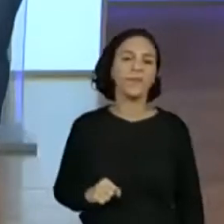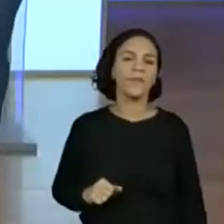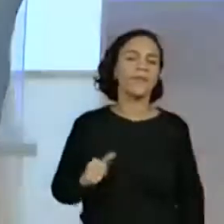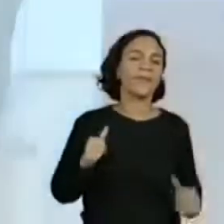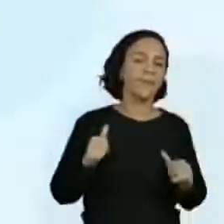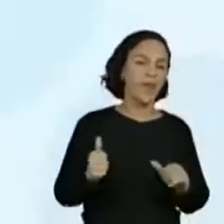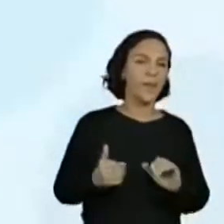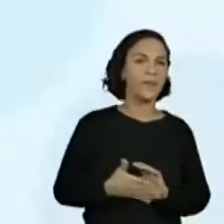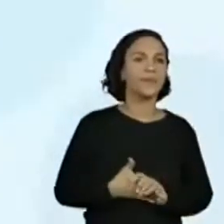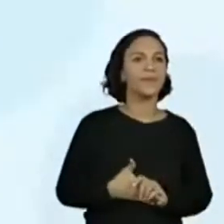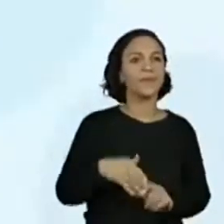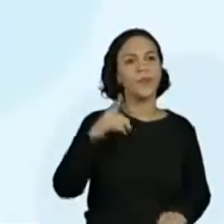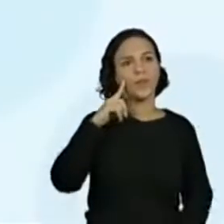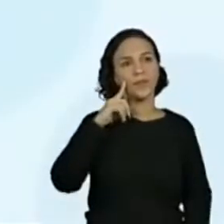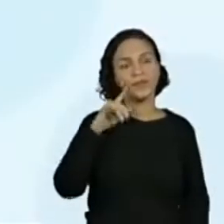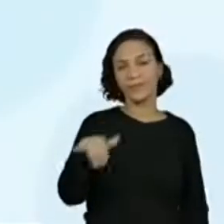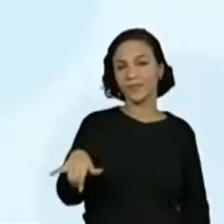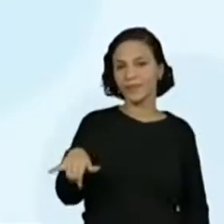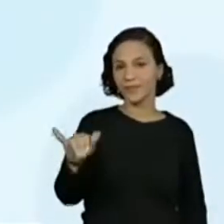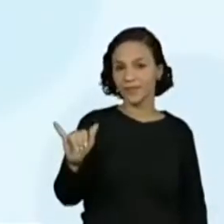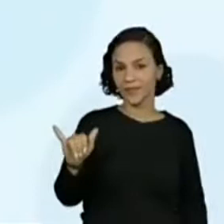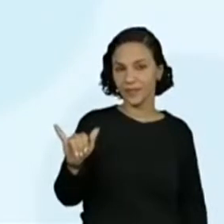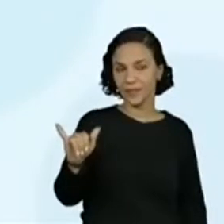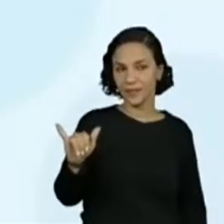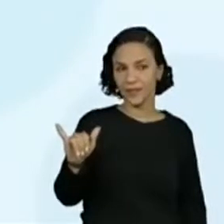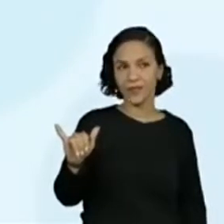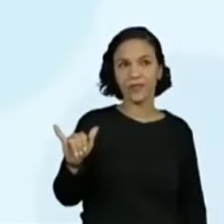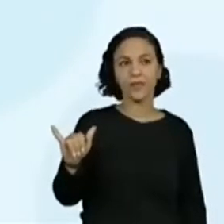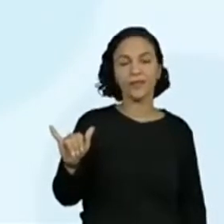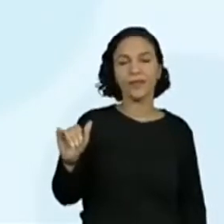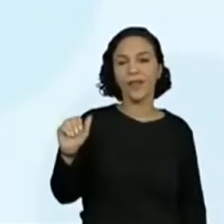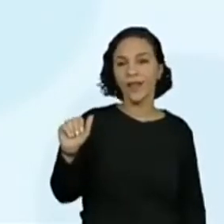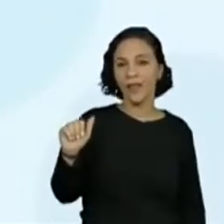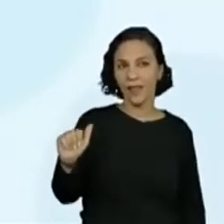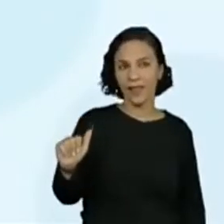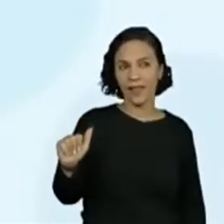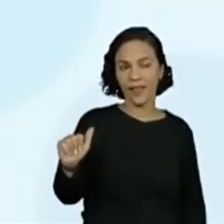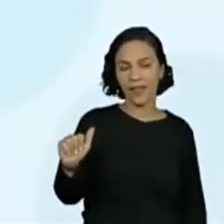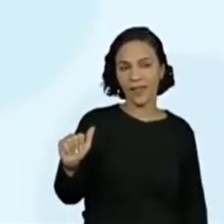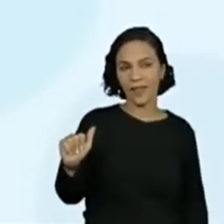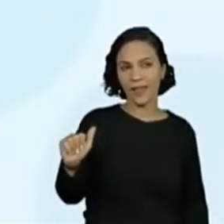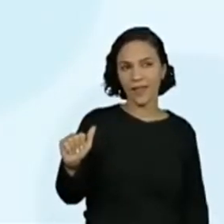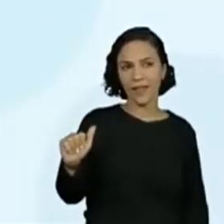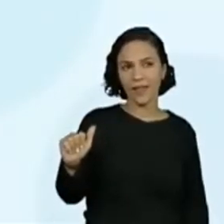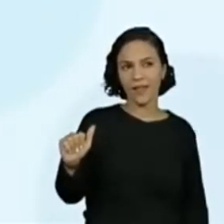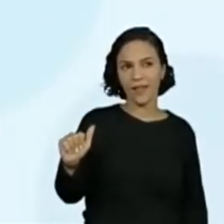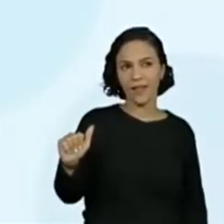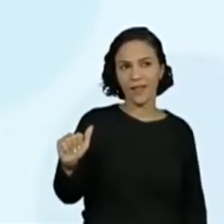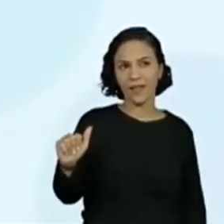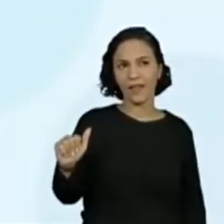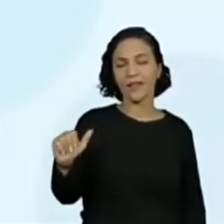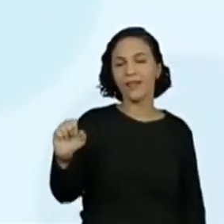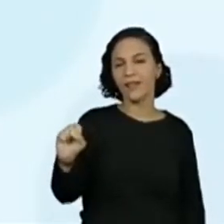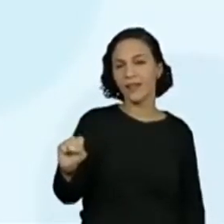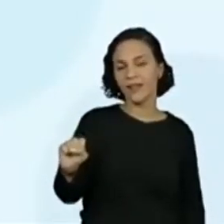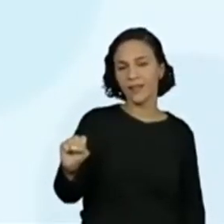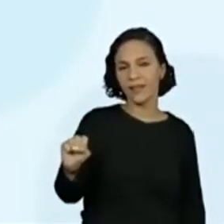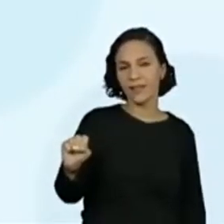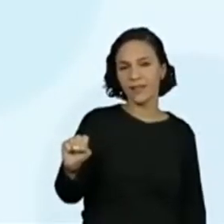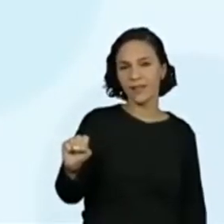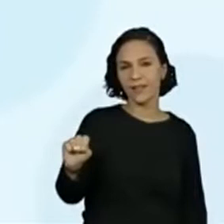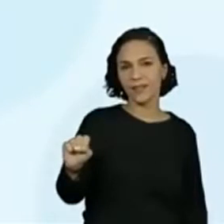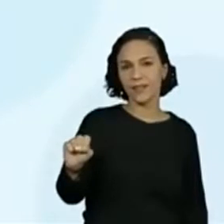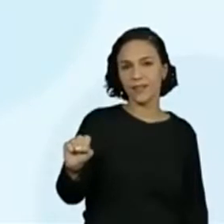ajuda. Y. Isso. Isso. E. Não é? Isso. A. E.